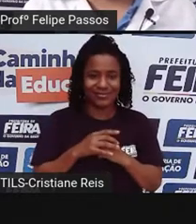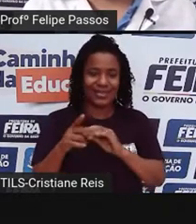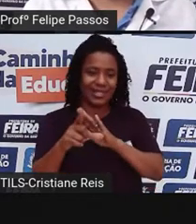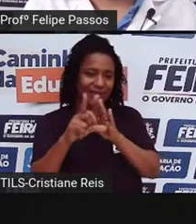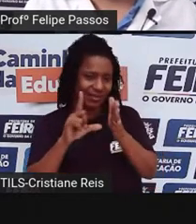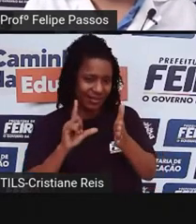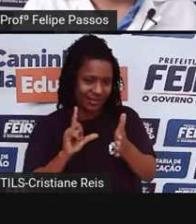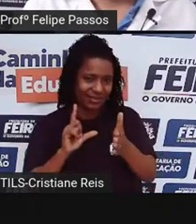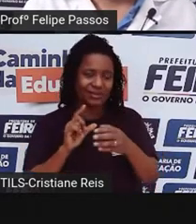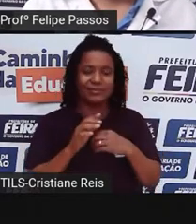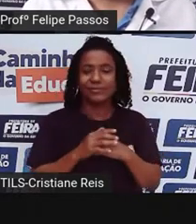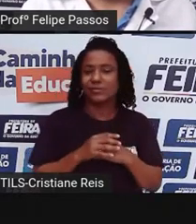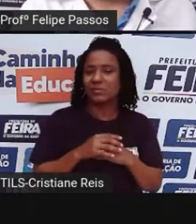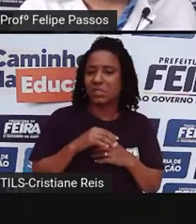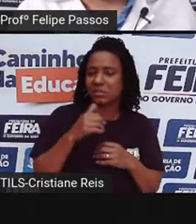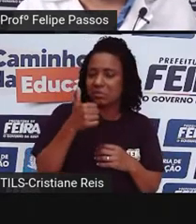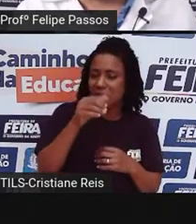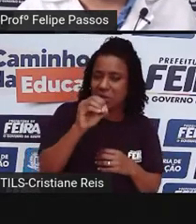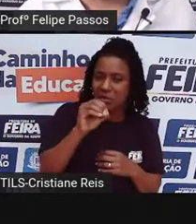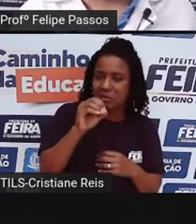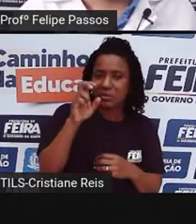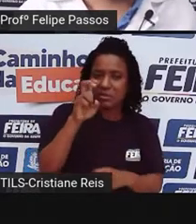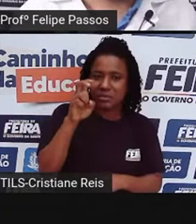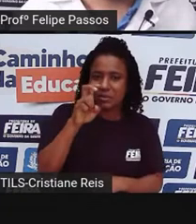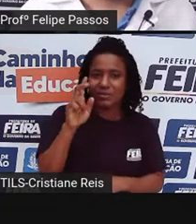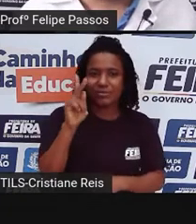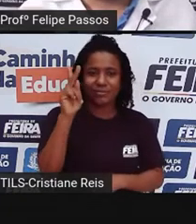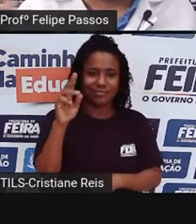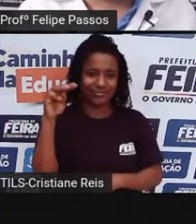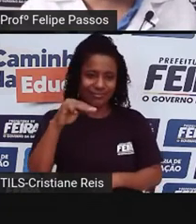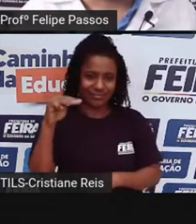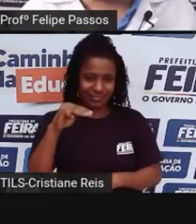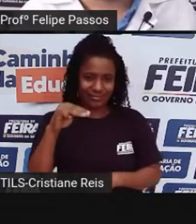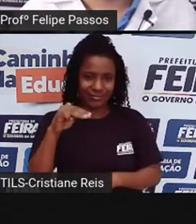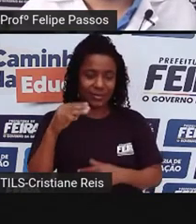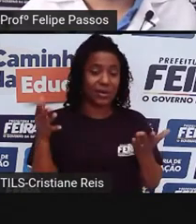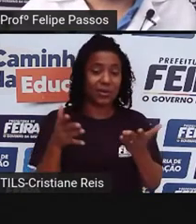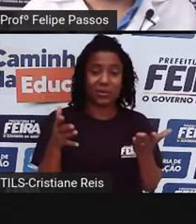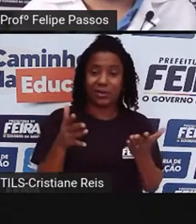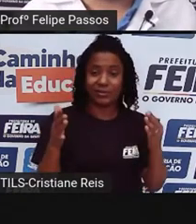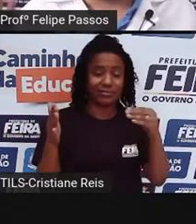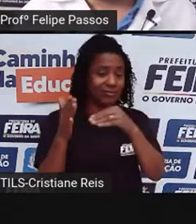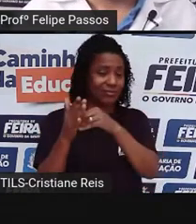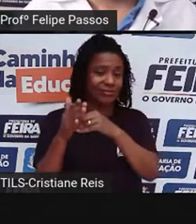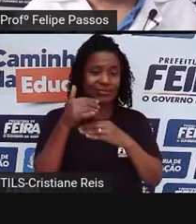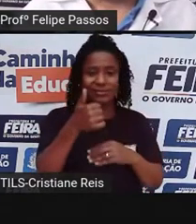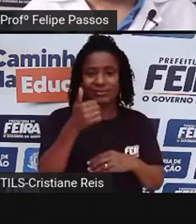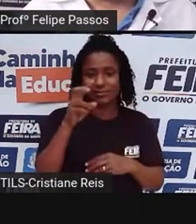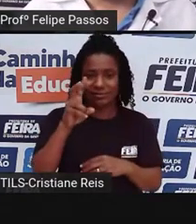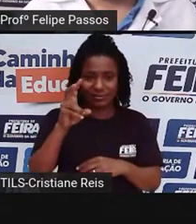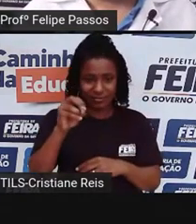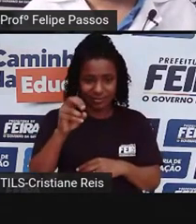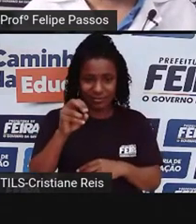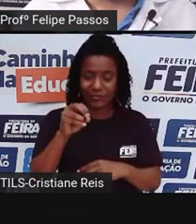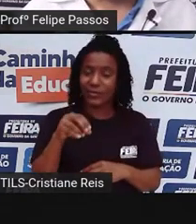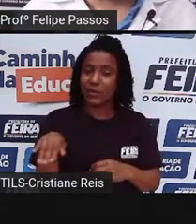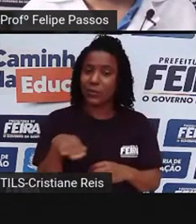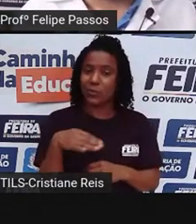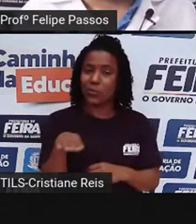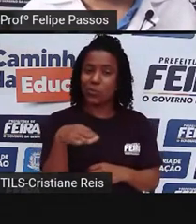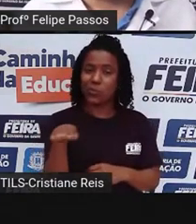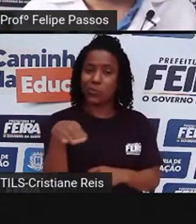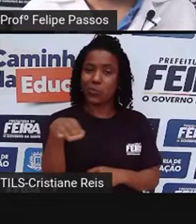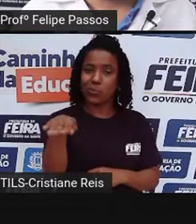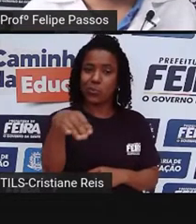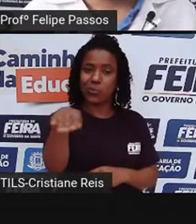5 km por hora. Agora, você tem carros que chegam a 150 km por hora. Não que seja saudável a pessoa andar a